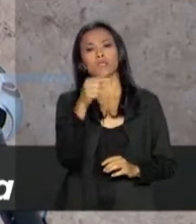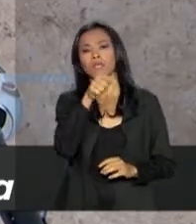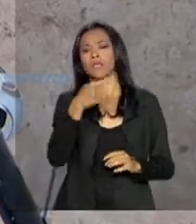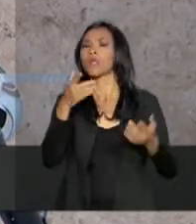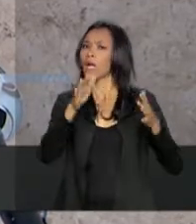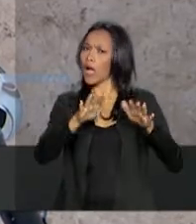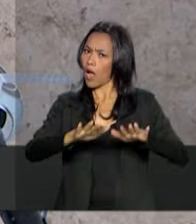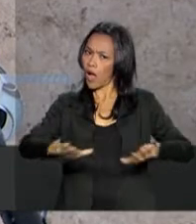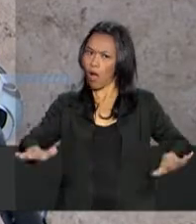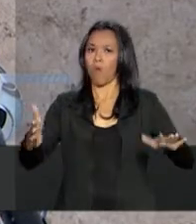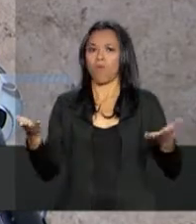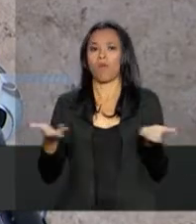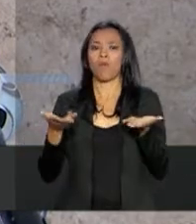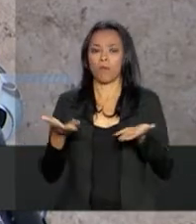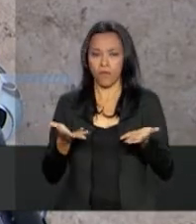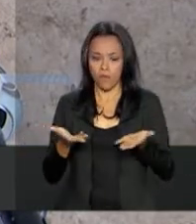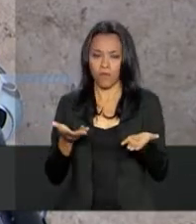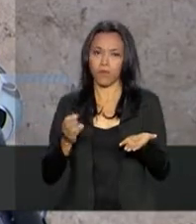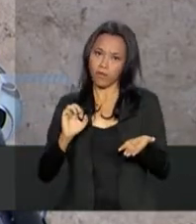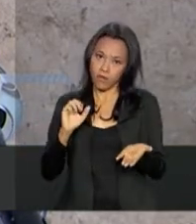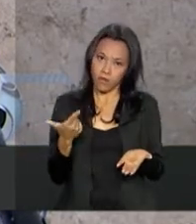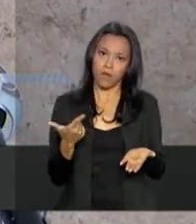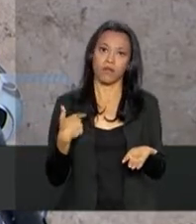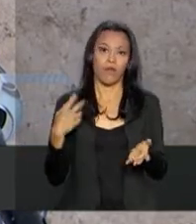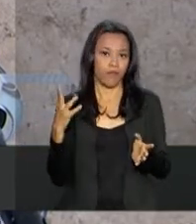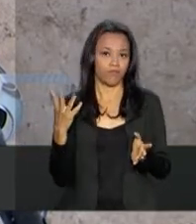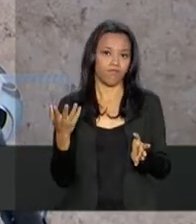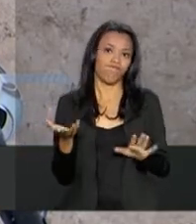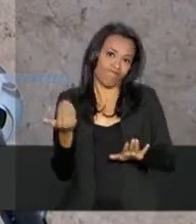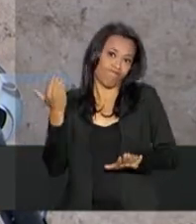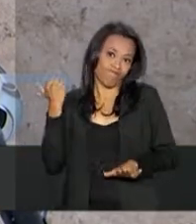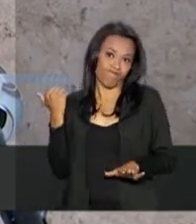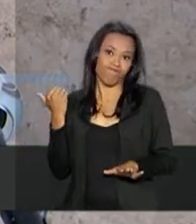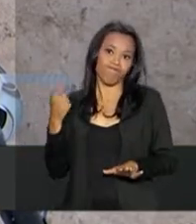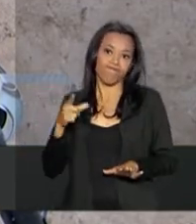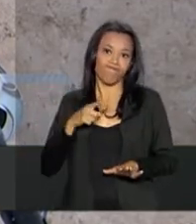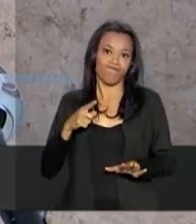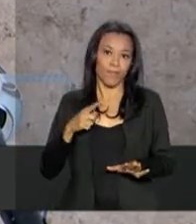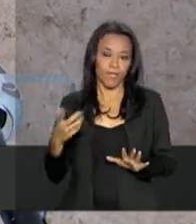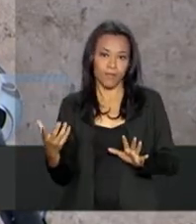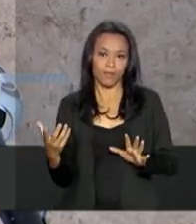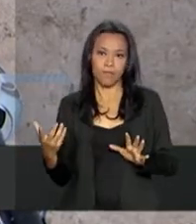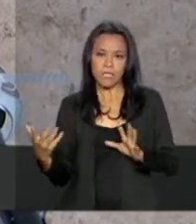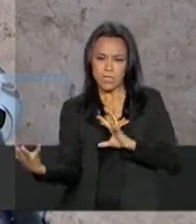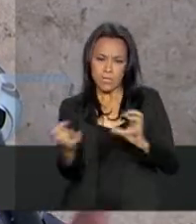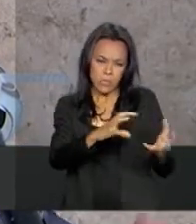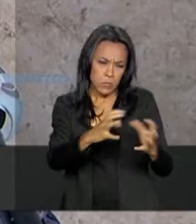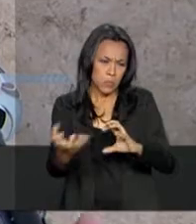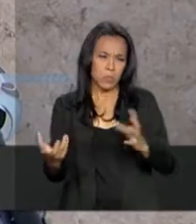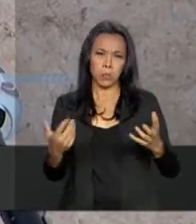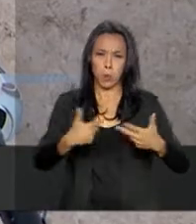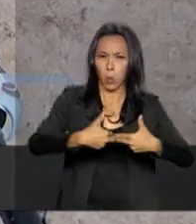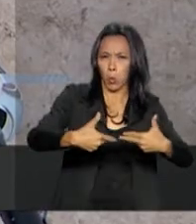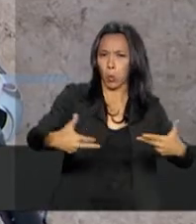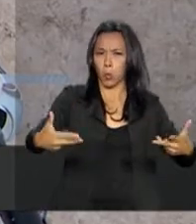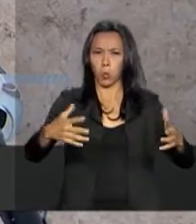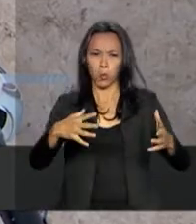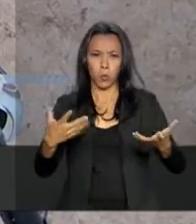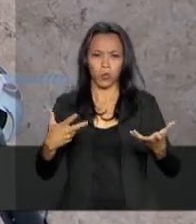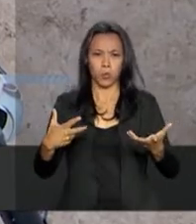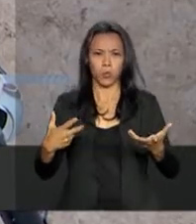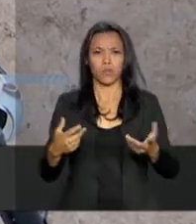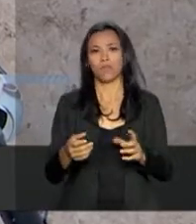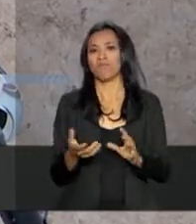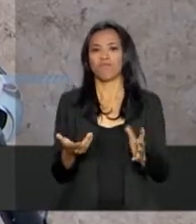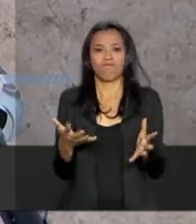calma, obviamente que há tensão, mas não há conflitos, nem perspectiva, nem incitamento a conflitos